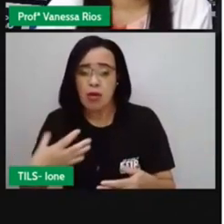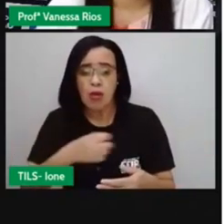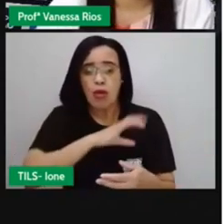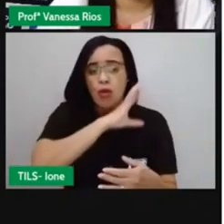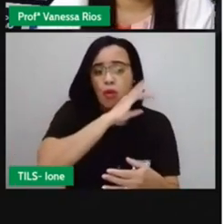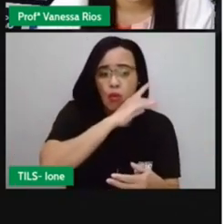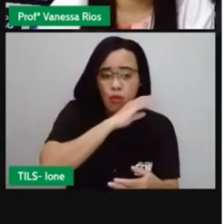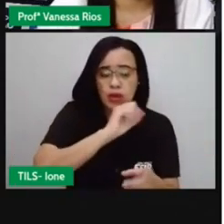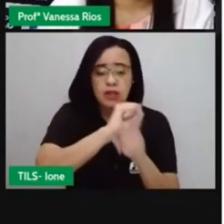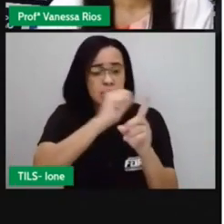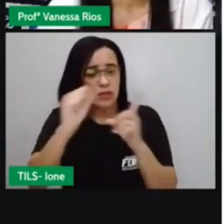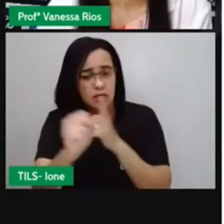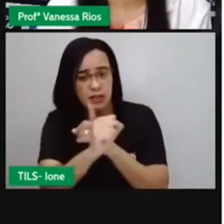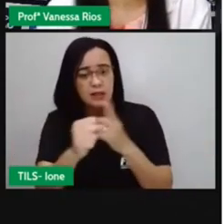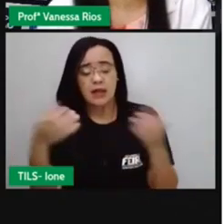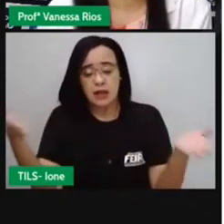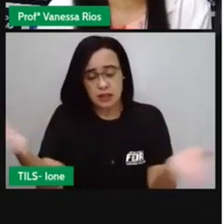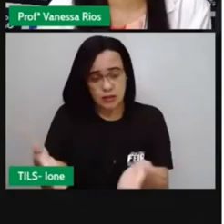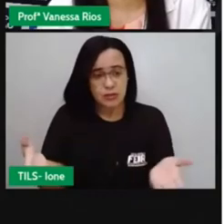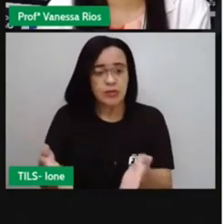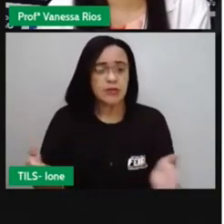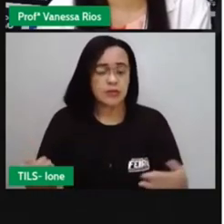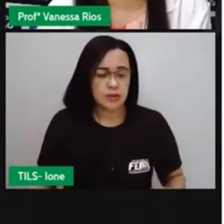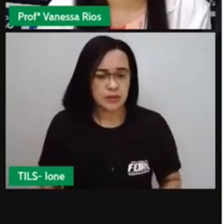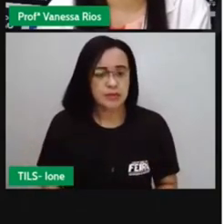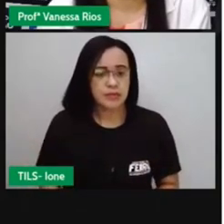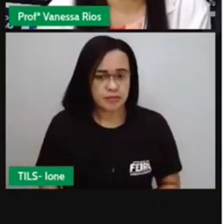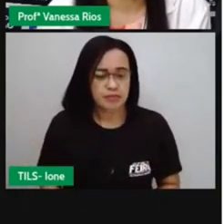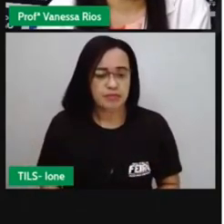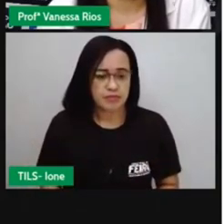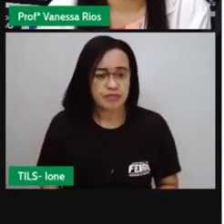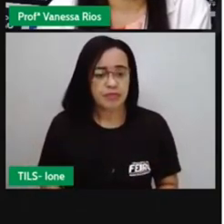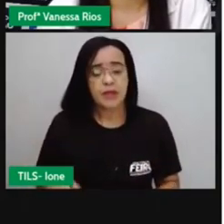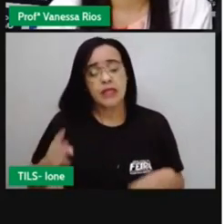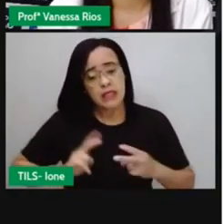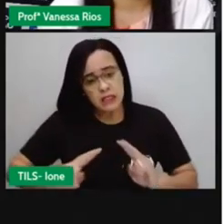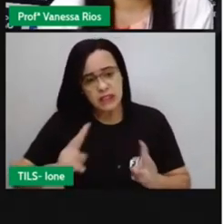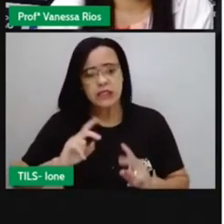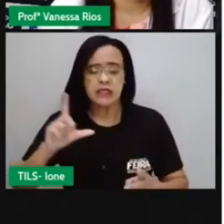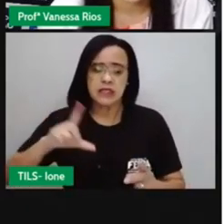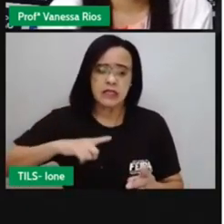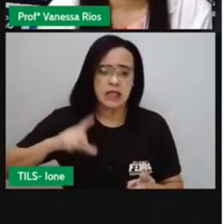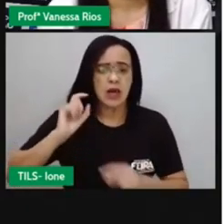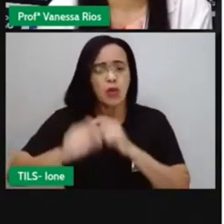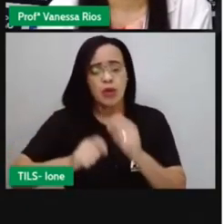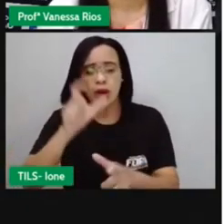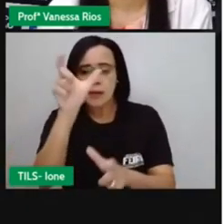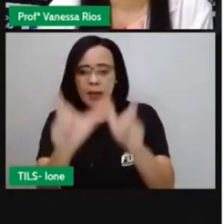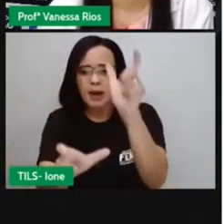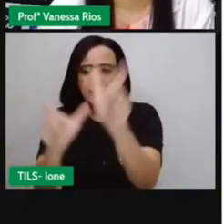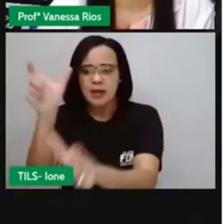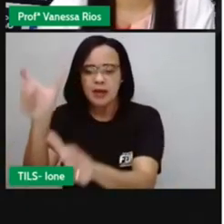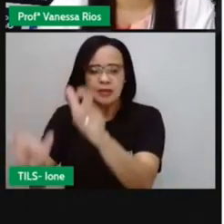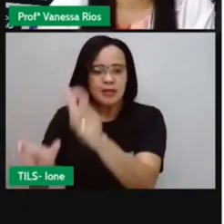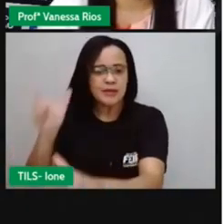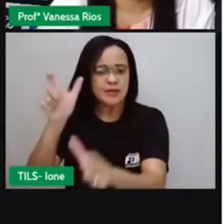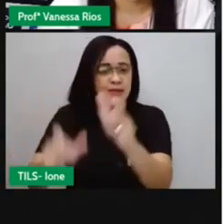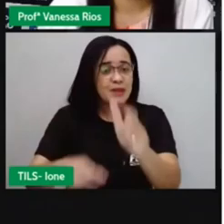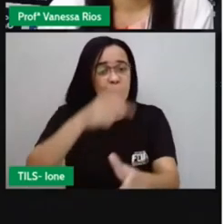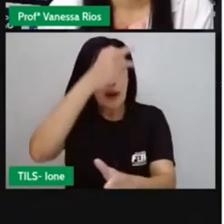naquele momento. E aí é comum aparecerem aí como personagens, né? Alguém em